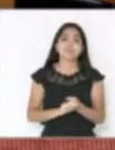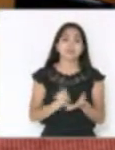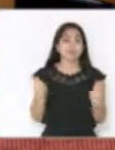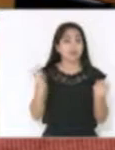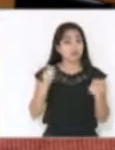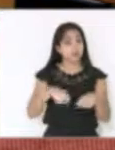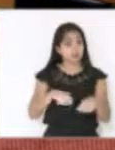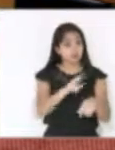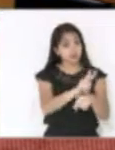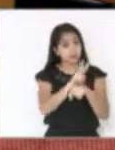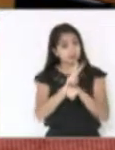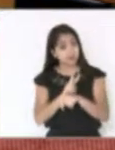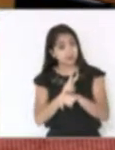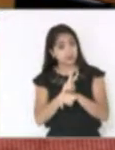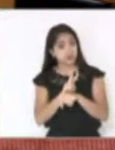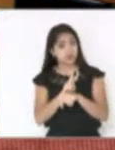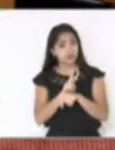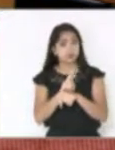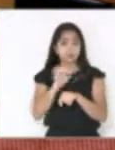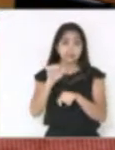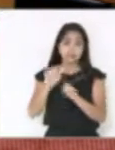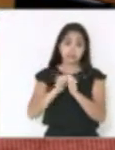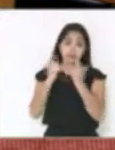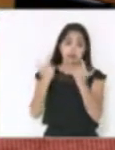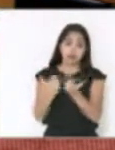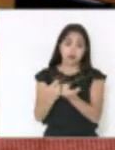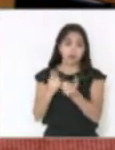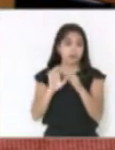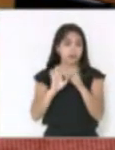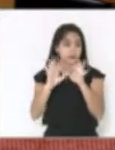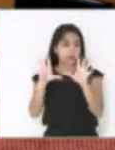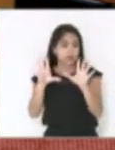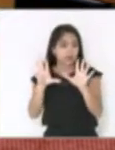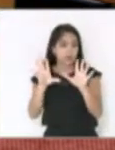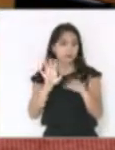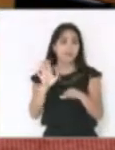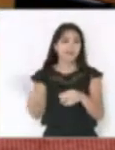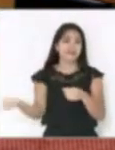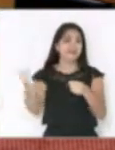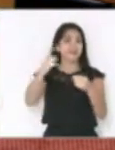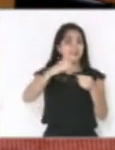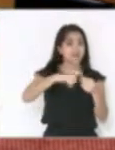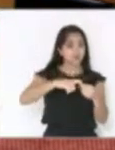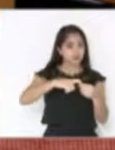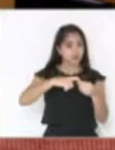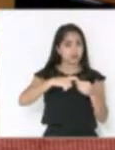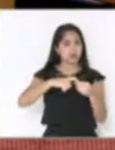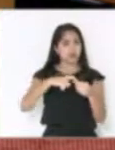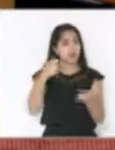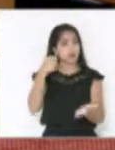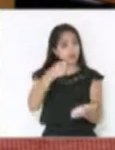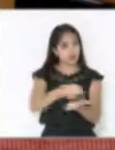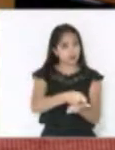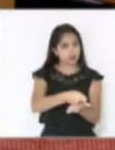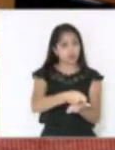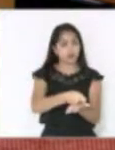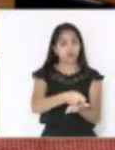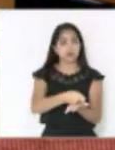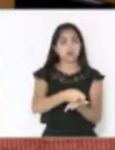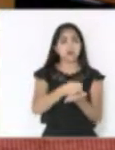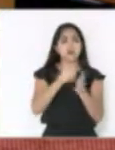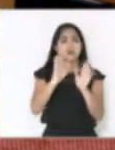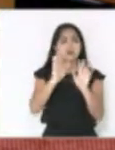possível tomar emprestado desde que esta casa autorize, sim. Mas a devolução é obrigatória. E